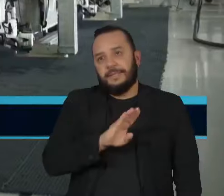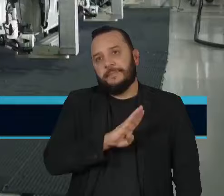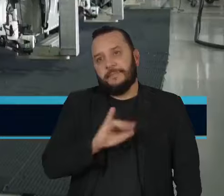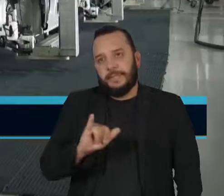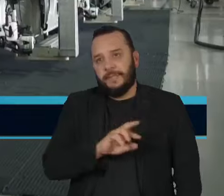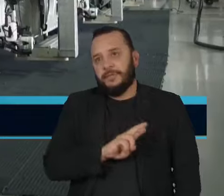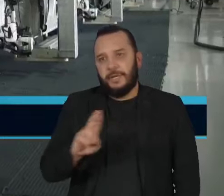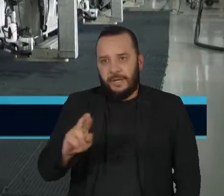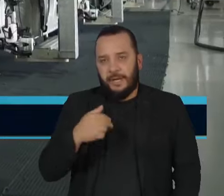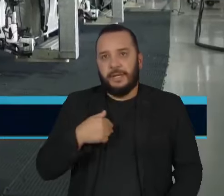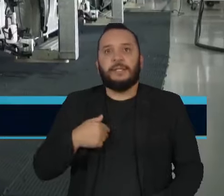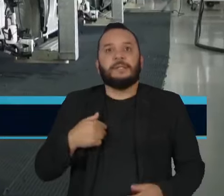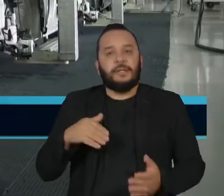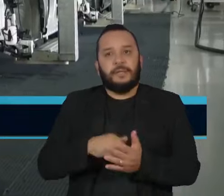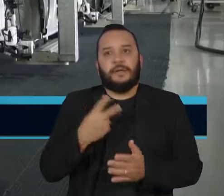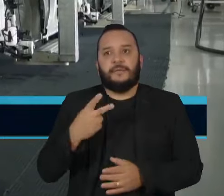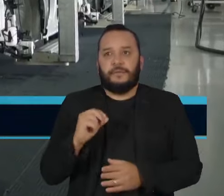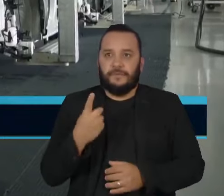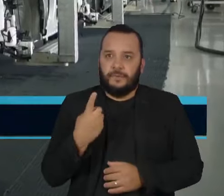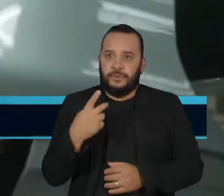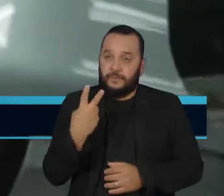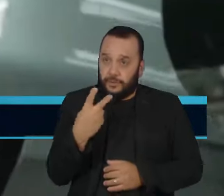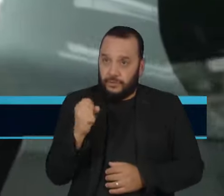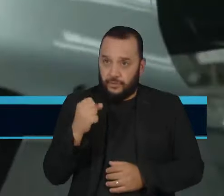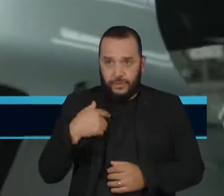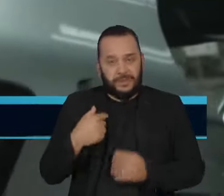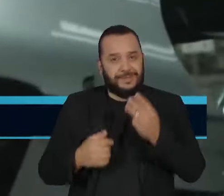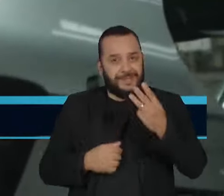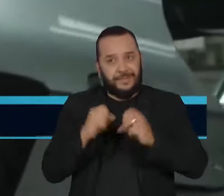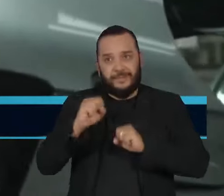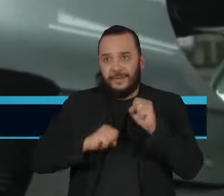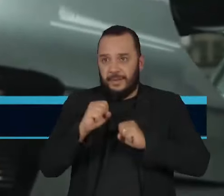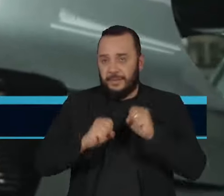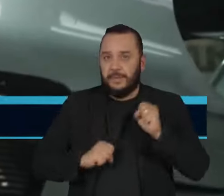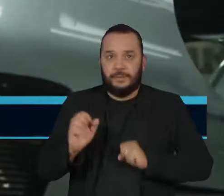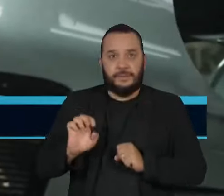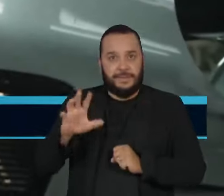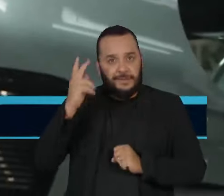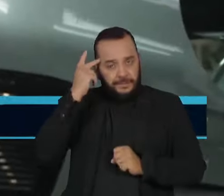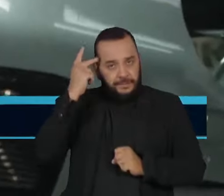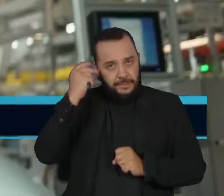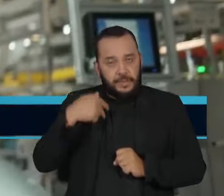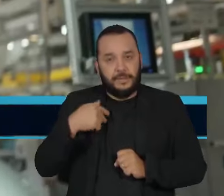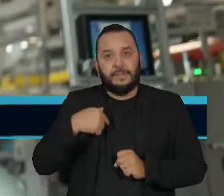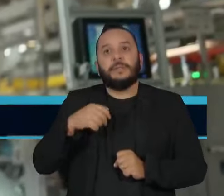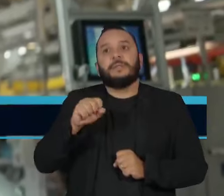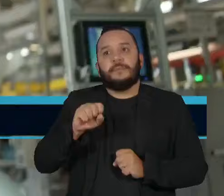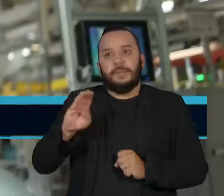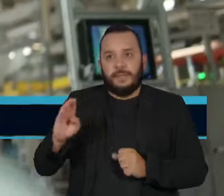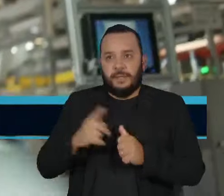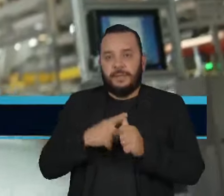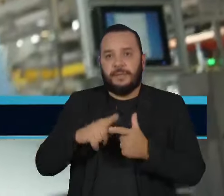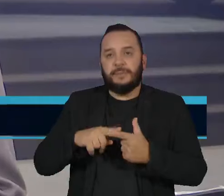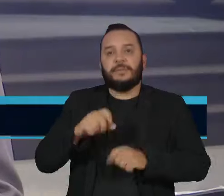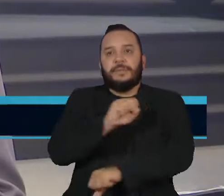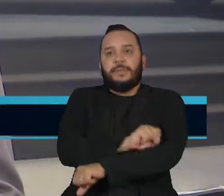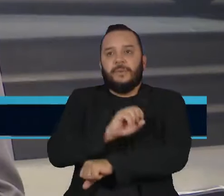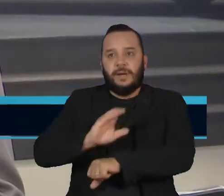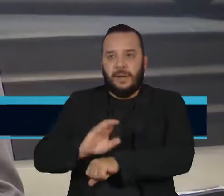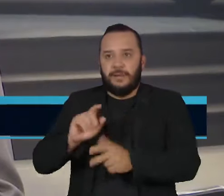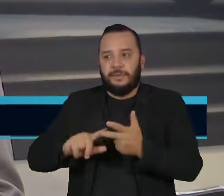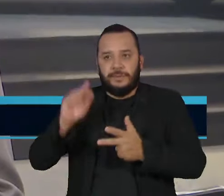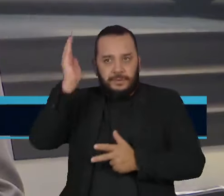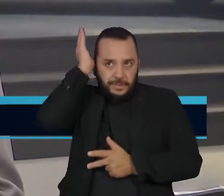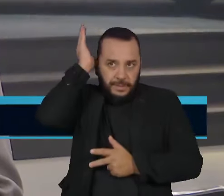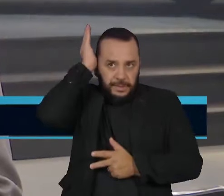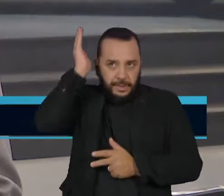2028 nas três fábricas instaladas no estado de São Paulo. São Bernardo, São Carlos e Taubaté. O valor